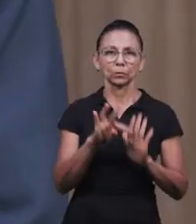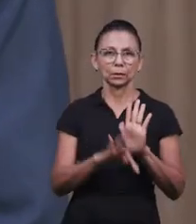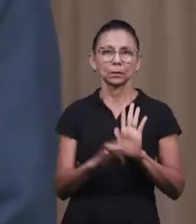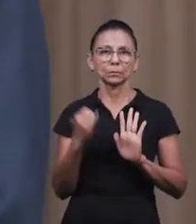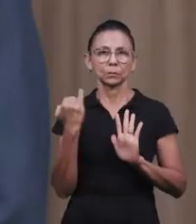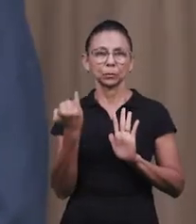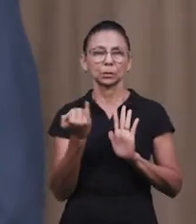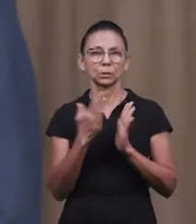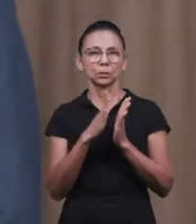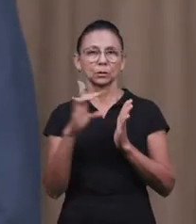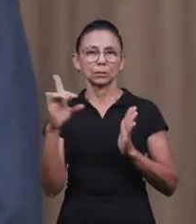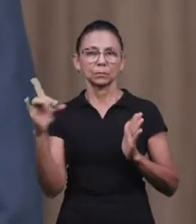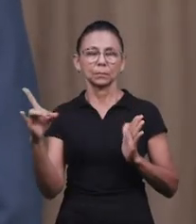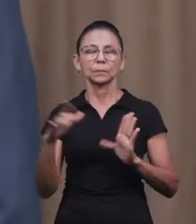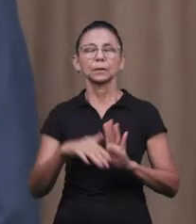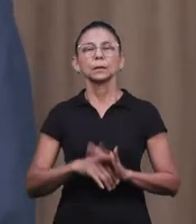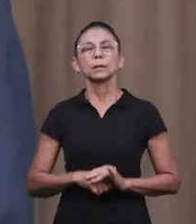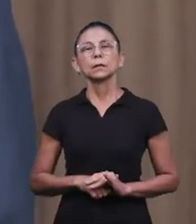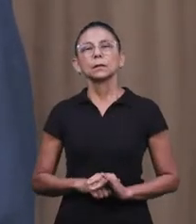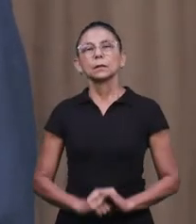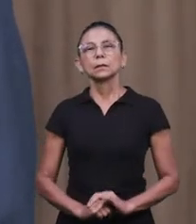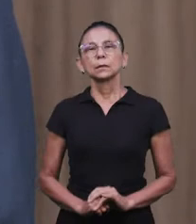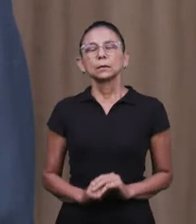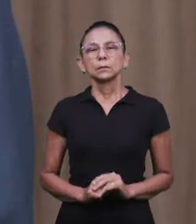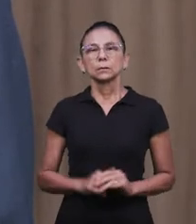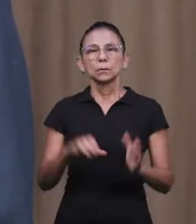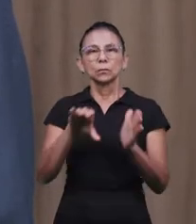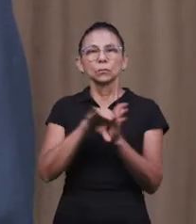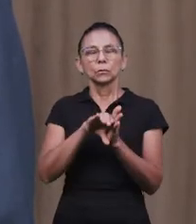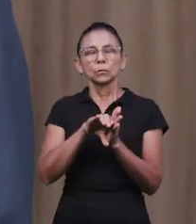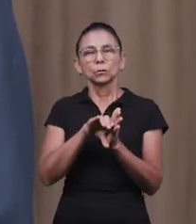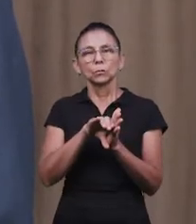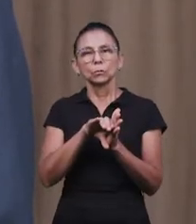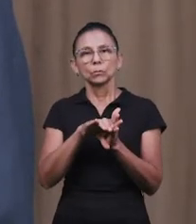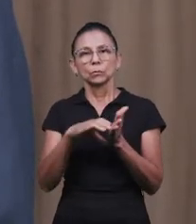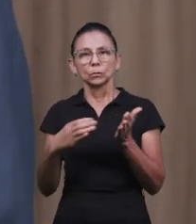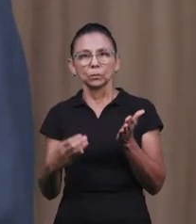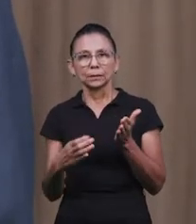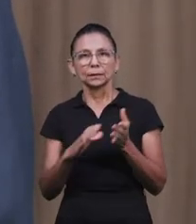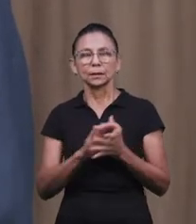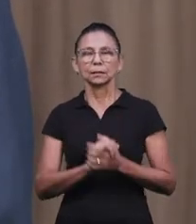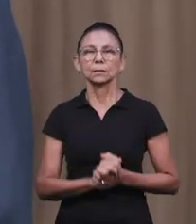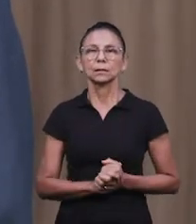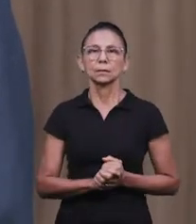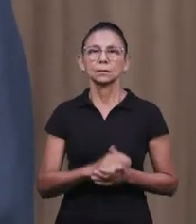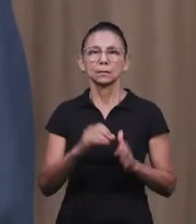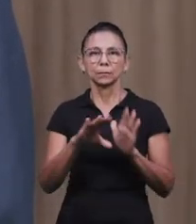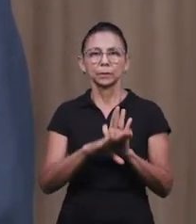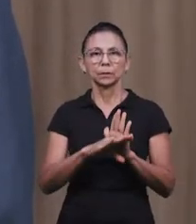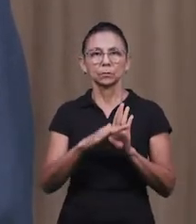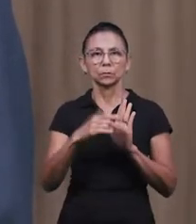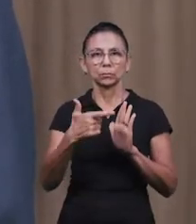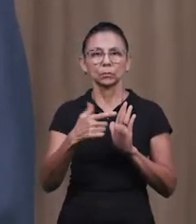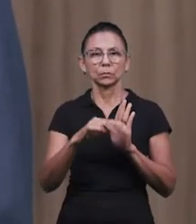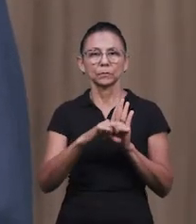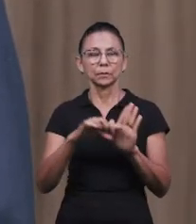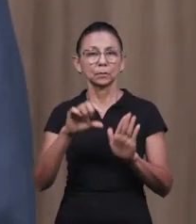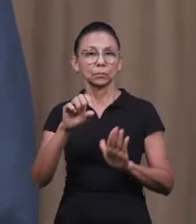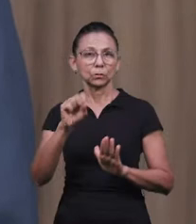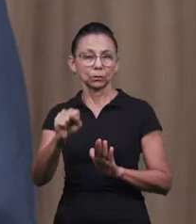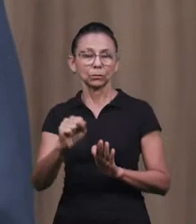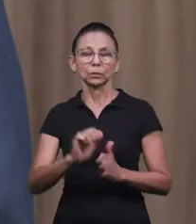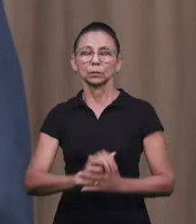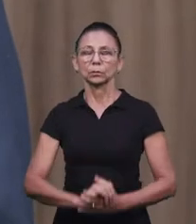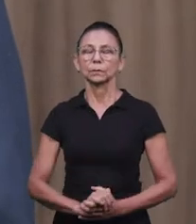texto bíblico, que sempre importante, né? Aqui, vamos começar com Colossenses 2, versículo 8, né?